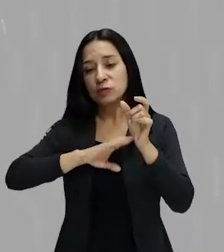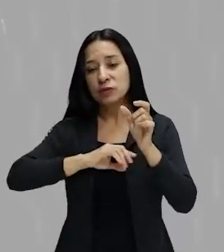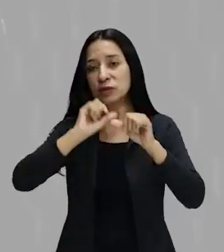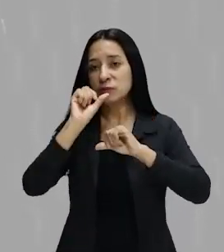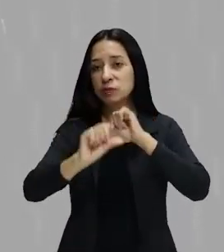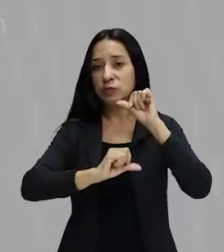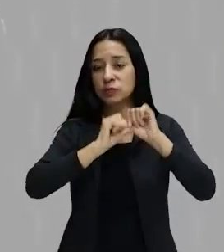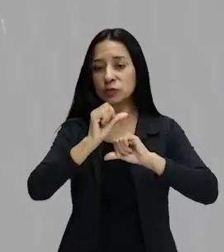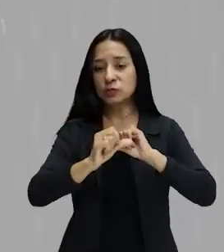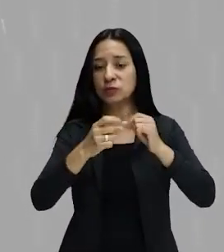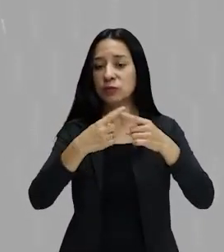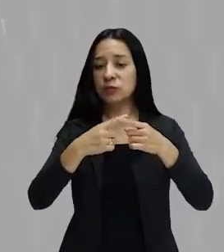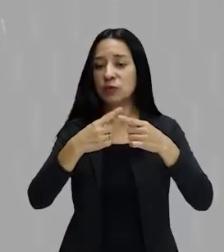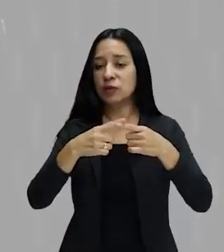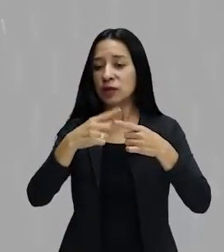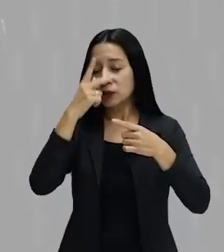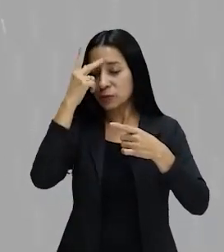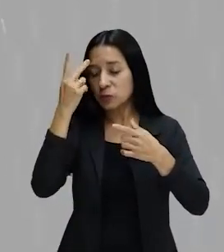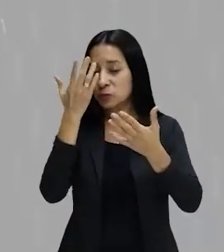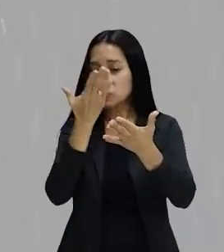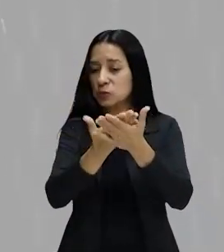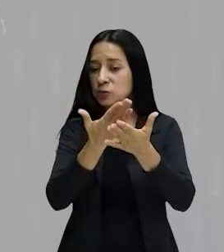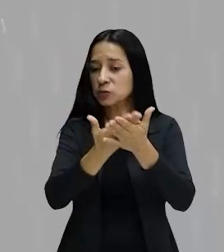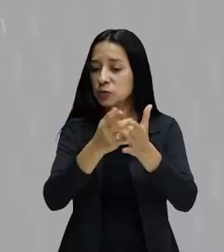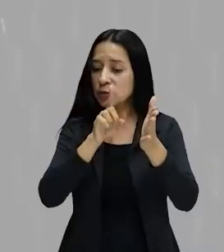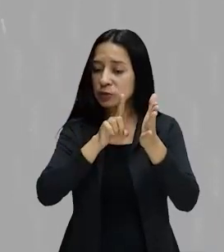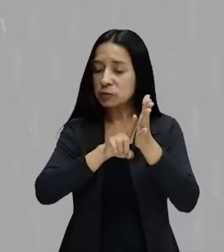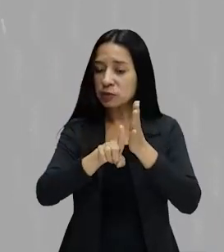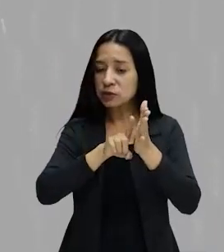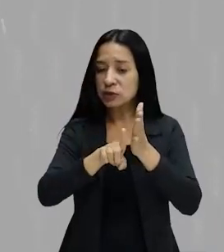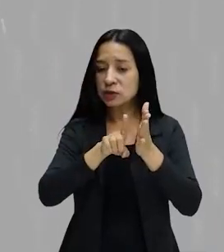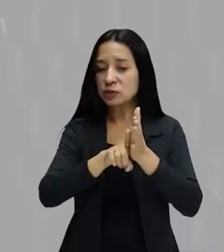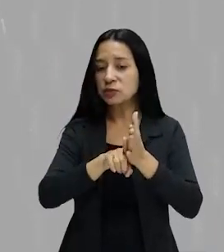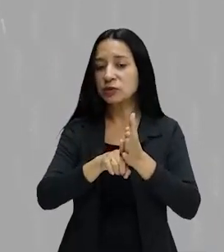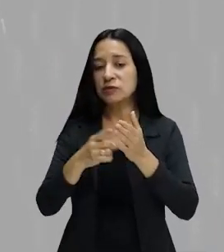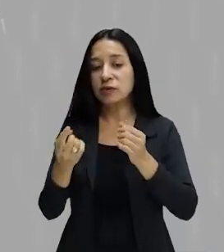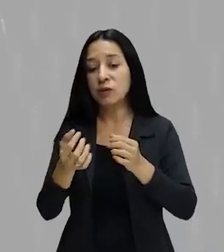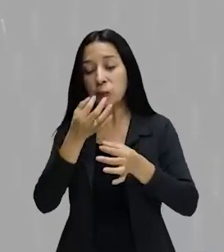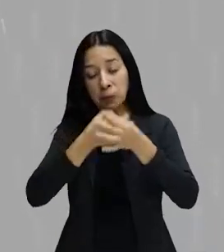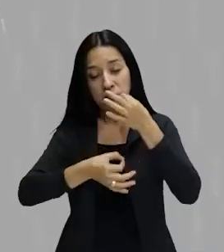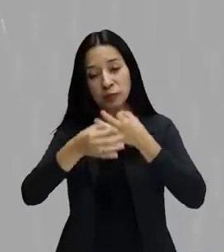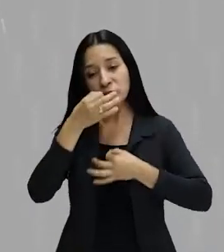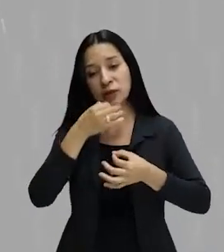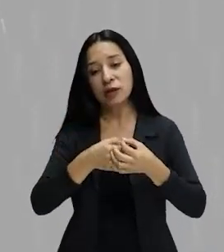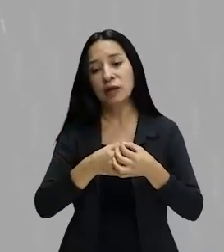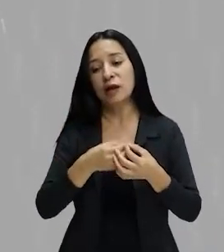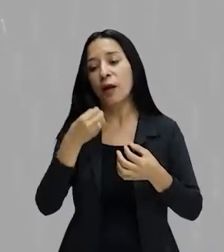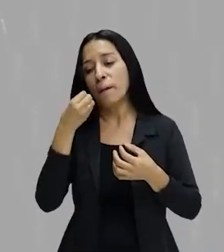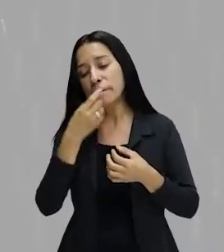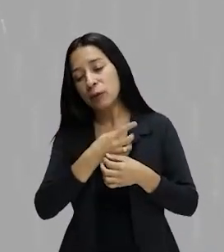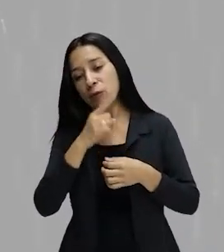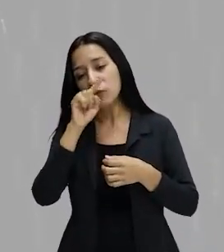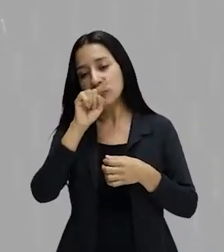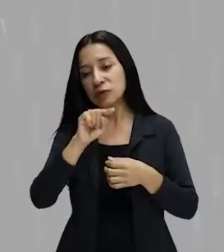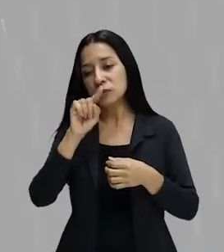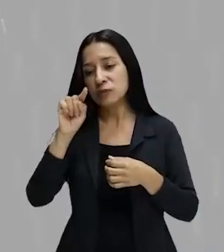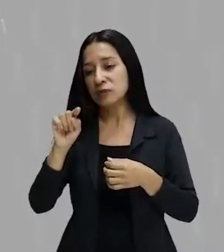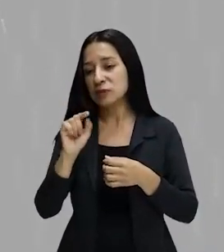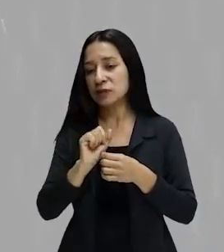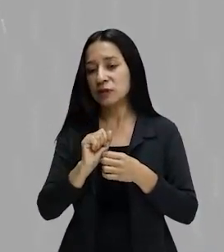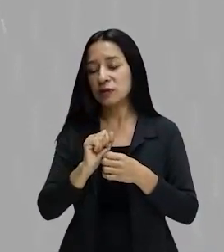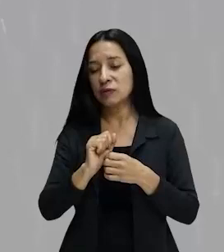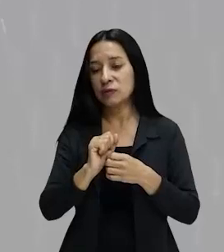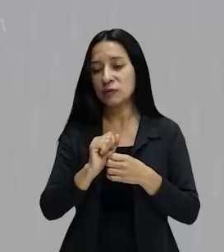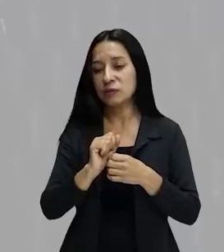os linguistas, os gramáticos vão dar em cima. Gente, a boa acentuação, seja o acento